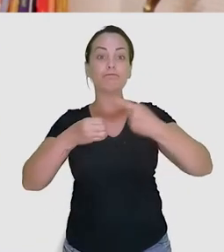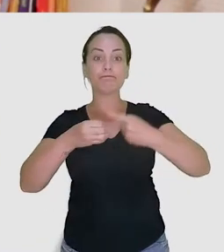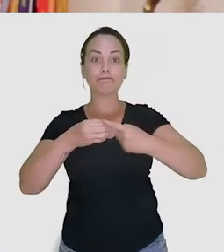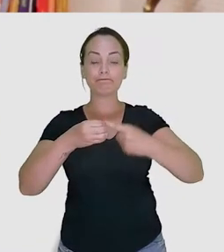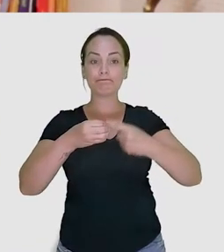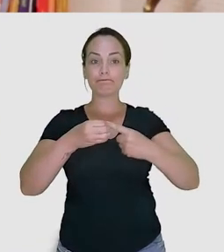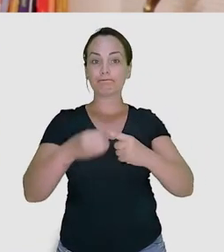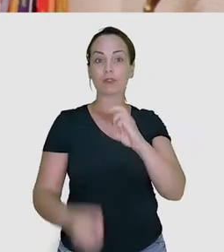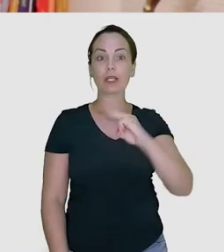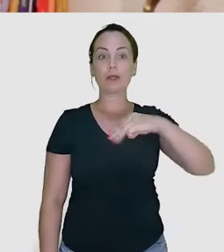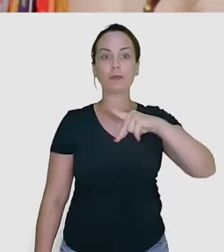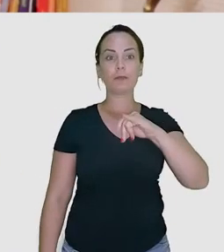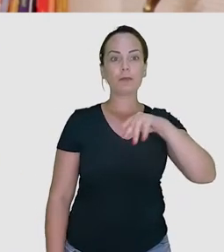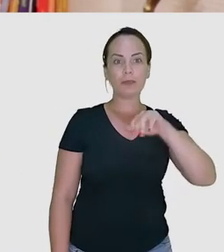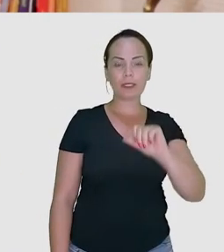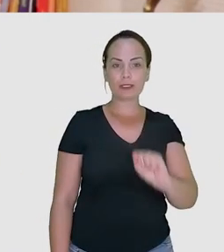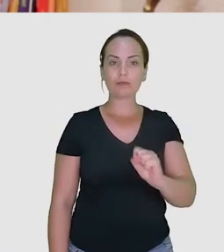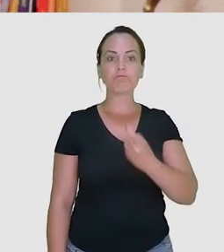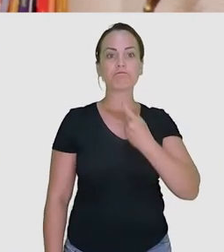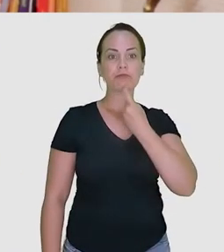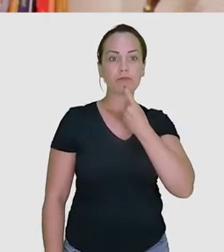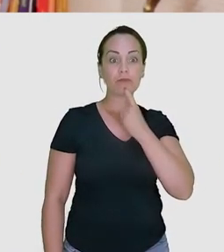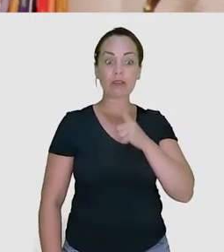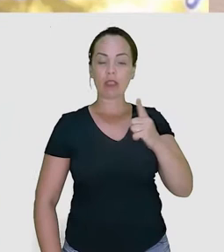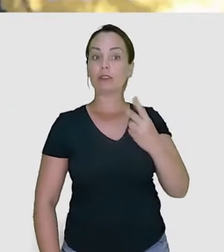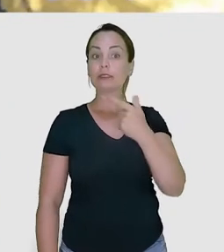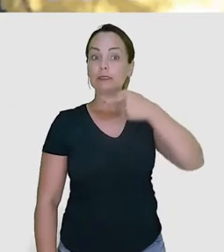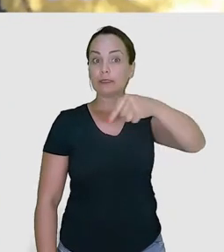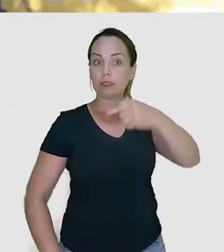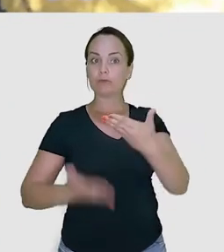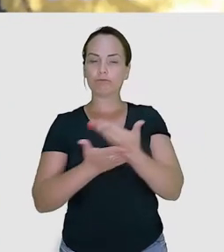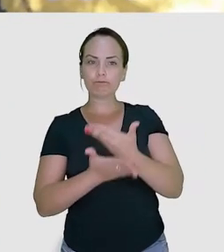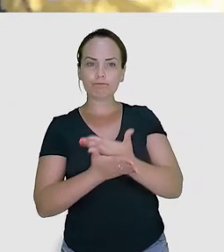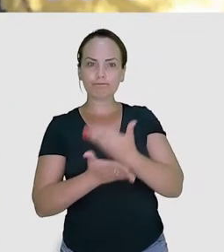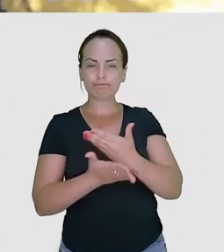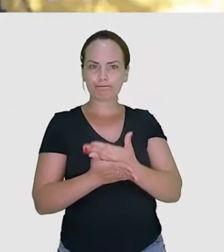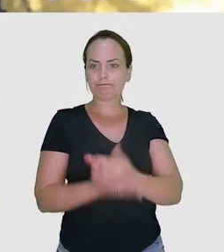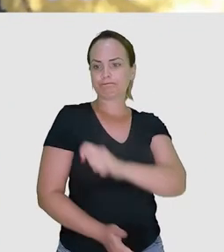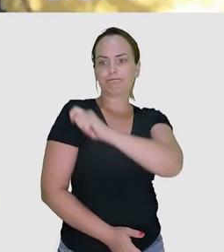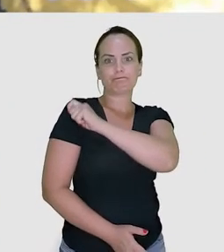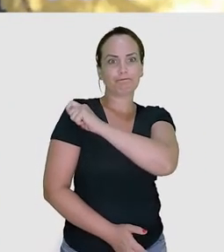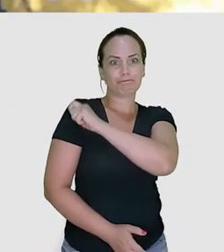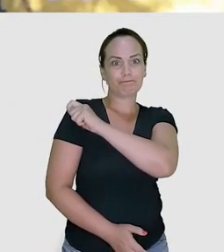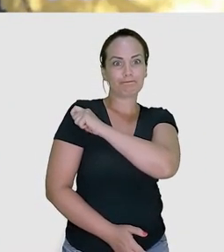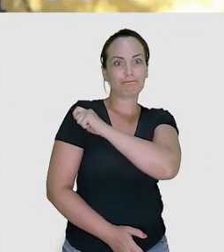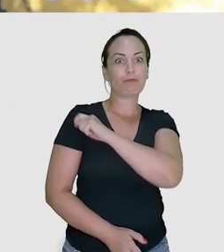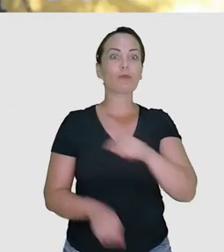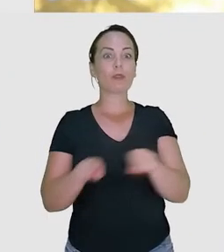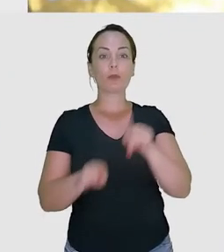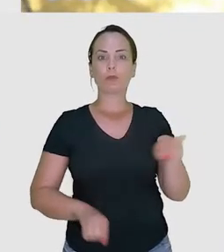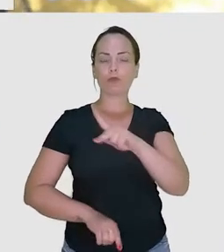Vitor Meireles, no interior do estado de São Paulo, na cidade de Campinas. Nela, sete estudantes do ensino médio e dois